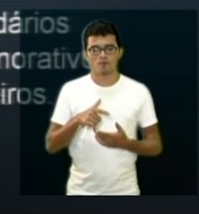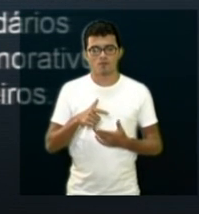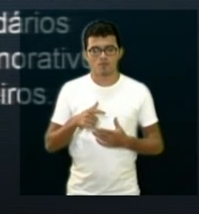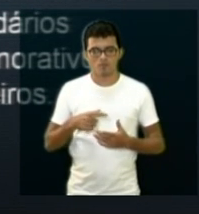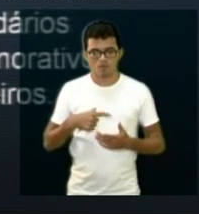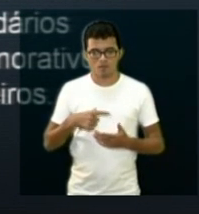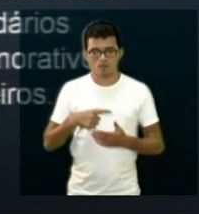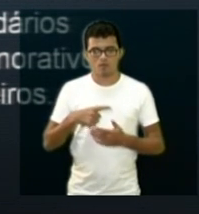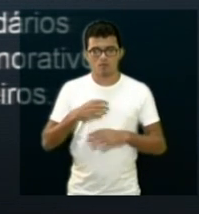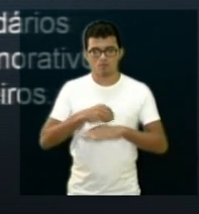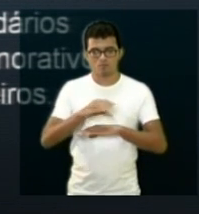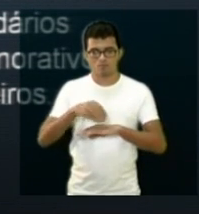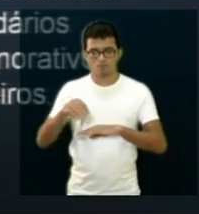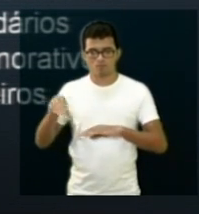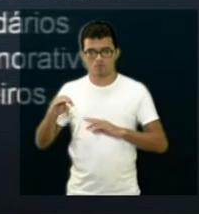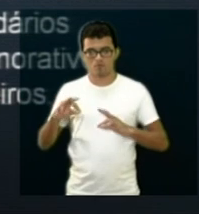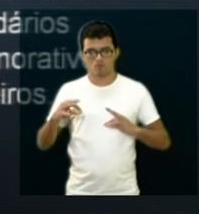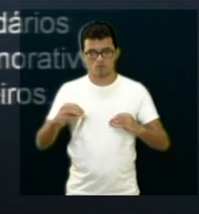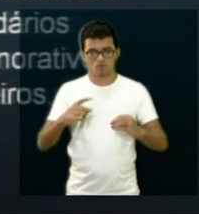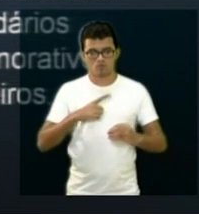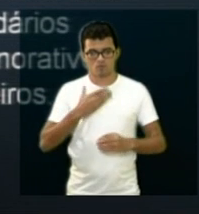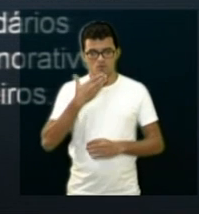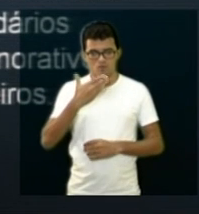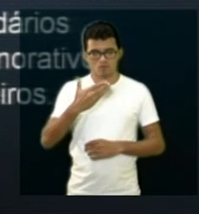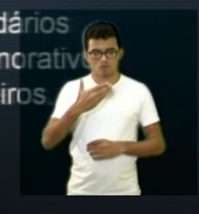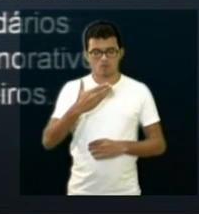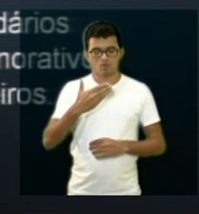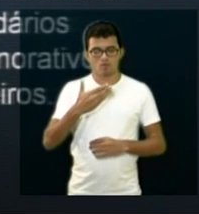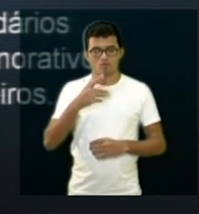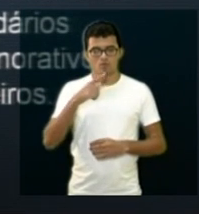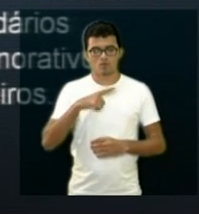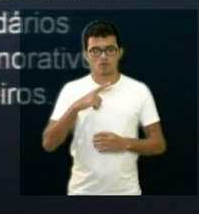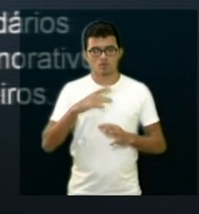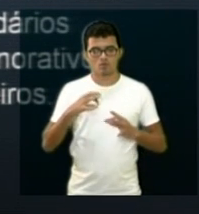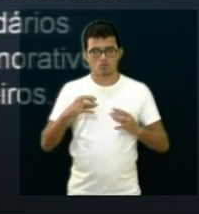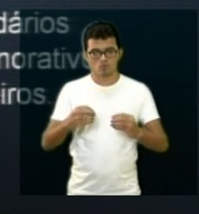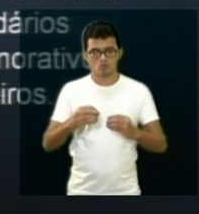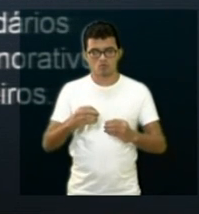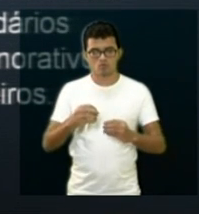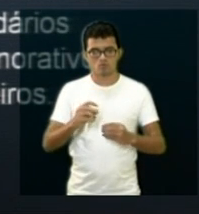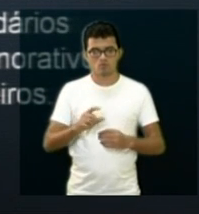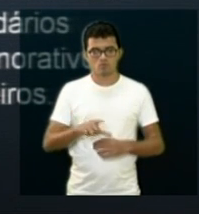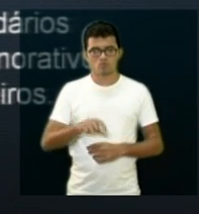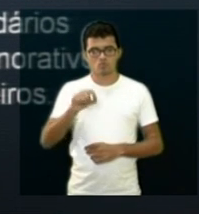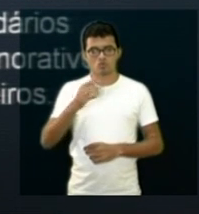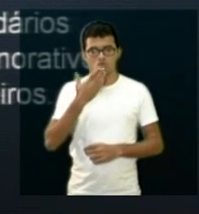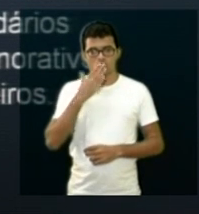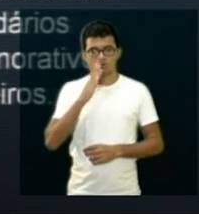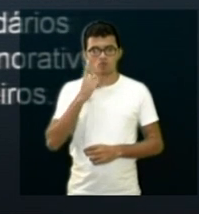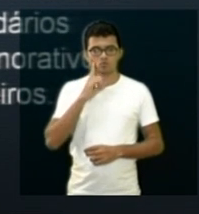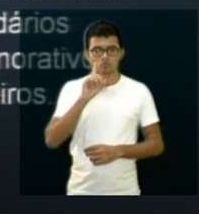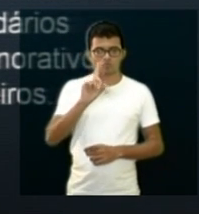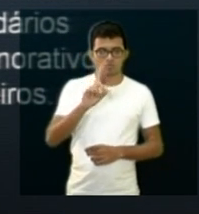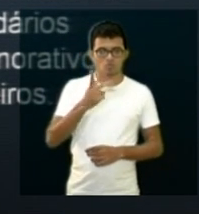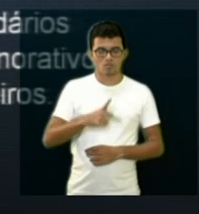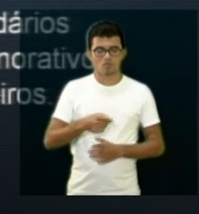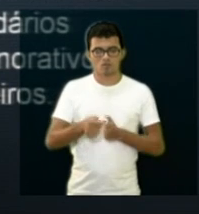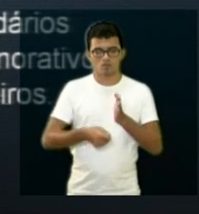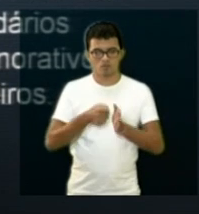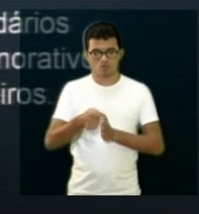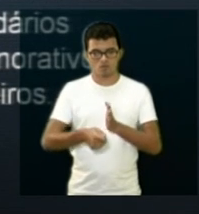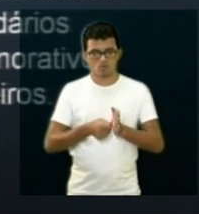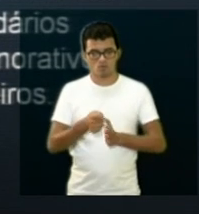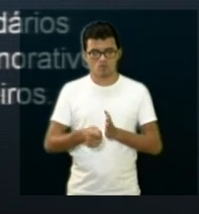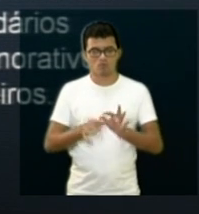várias órgãos de imprensa, solicitando para que eles possam eleger qual vai ser o dia que aqui em Araraquara vão